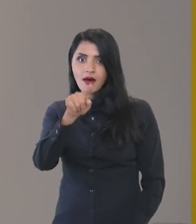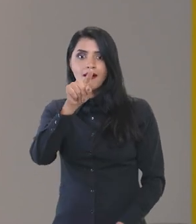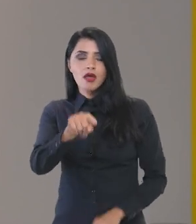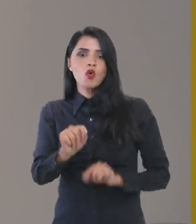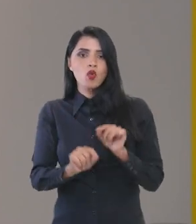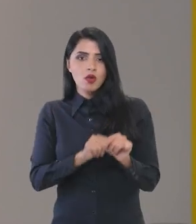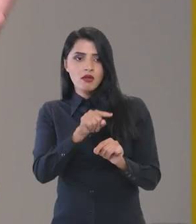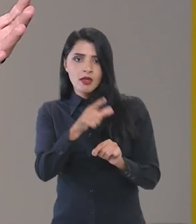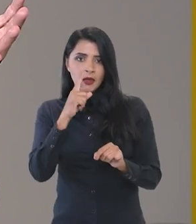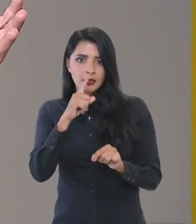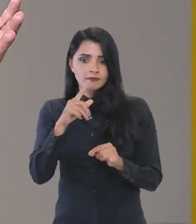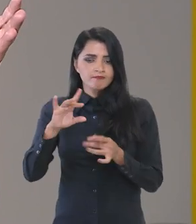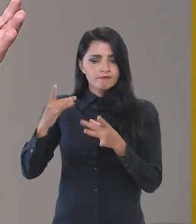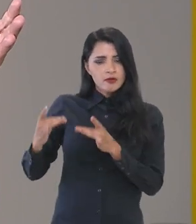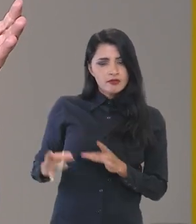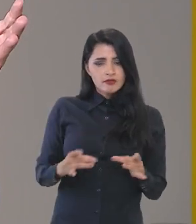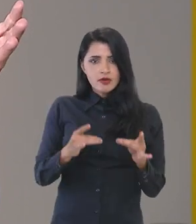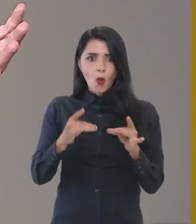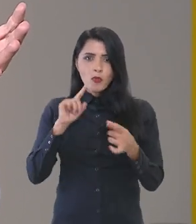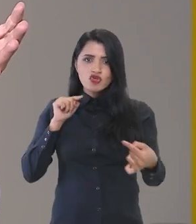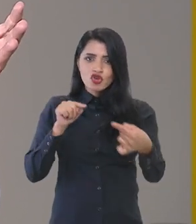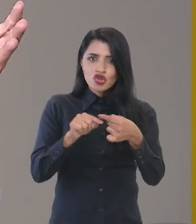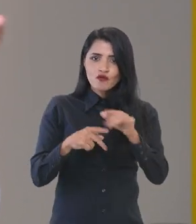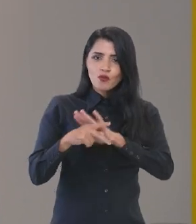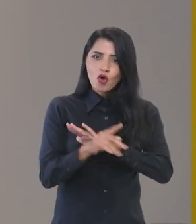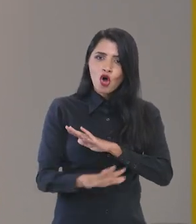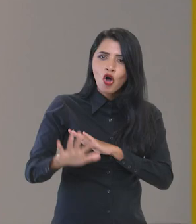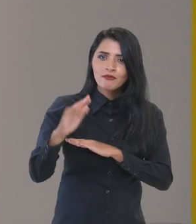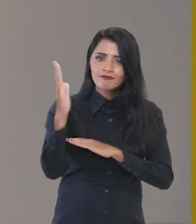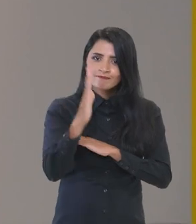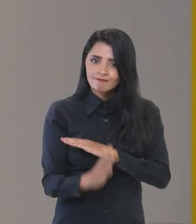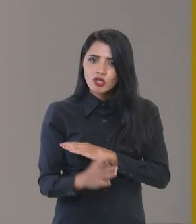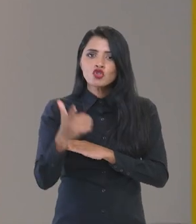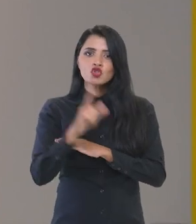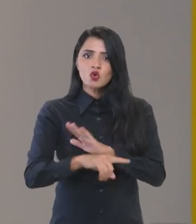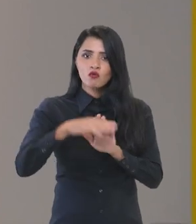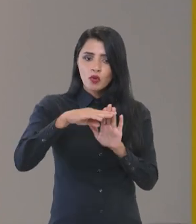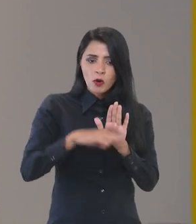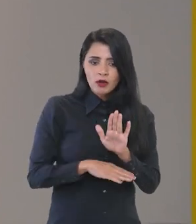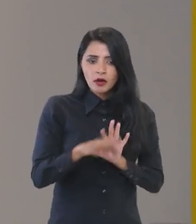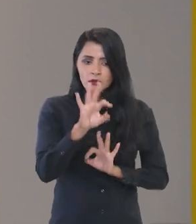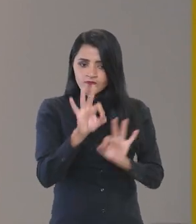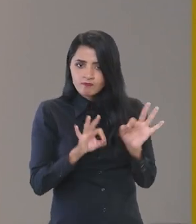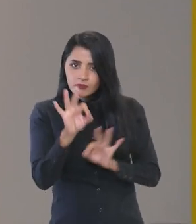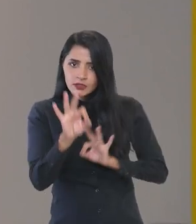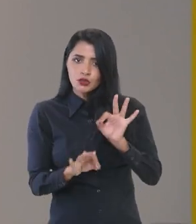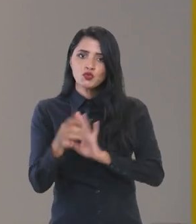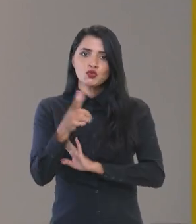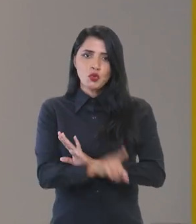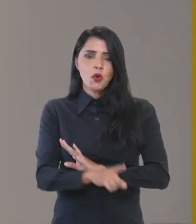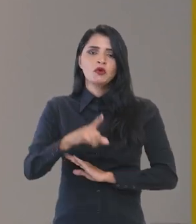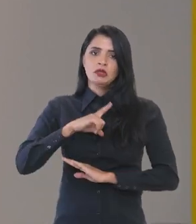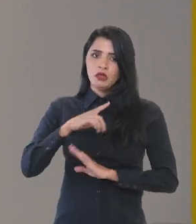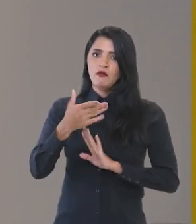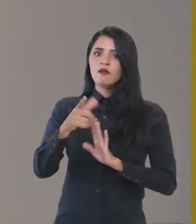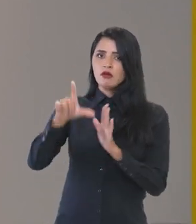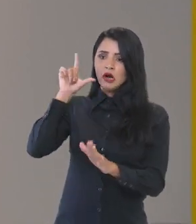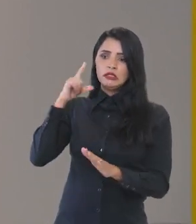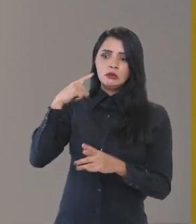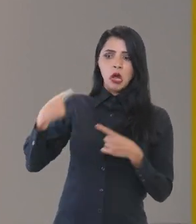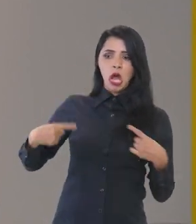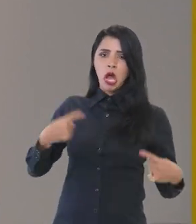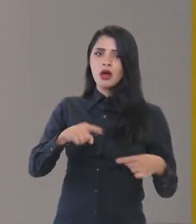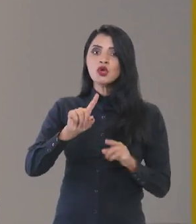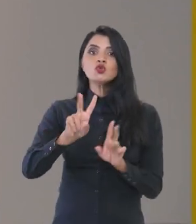peça que define grandes objetivos nacionais, redesenha os programas, né? Nós tivemos toda uma polêmica recente